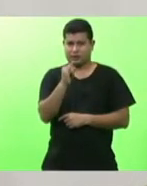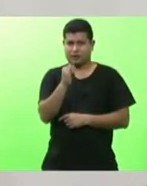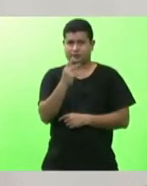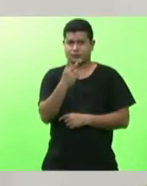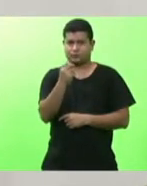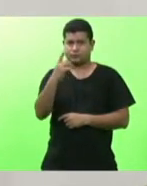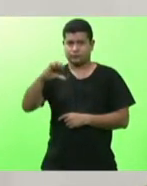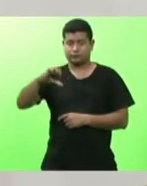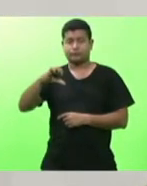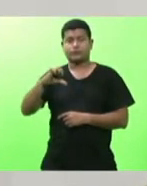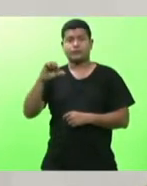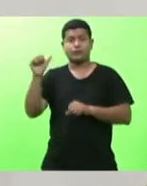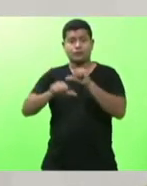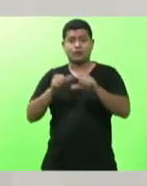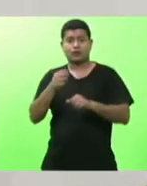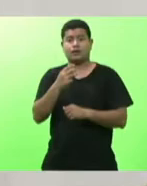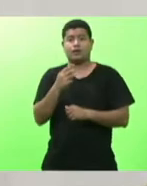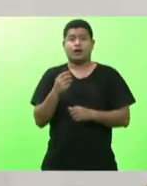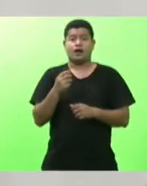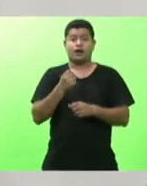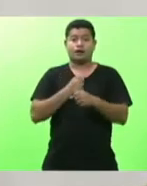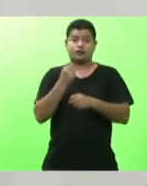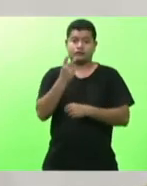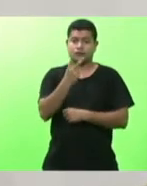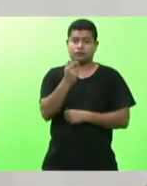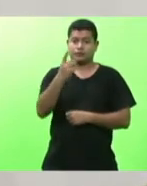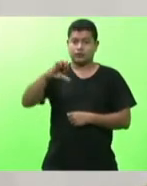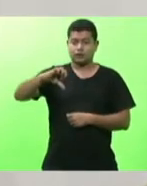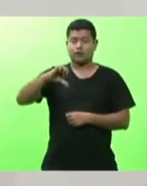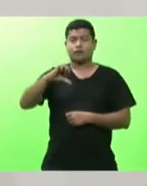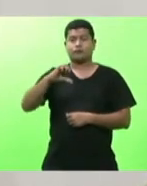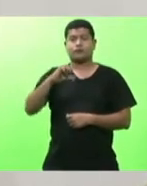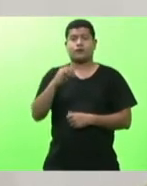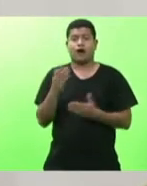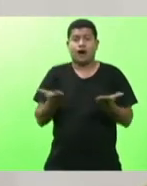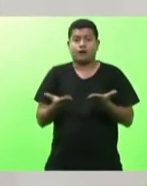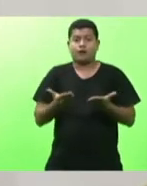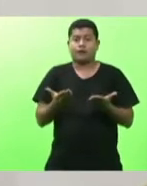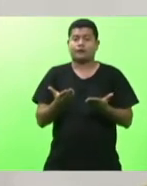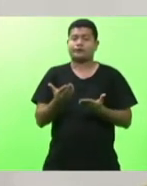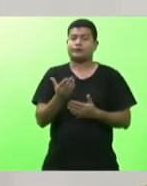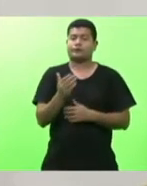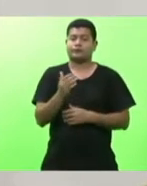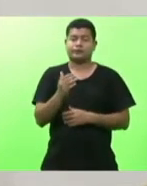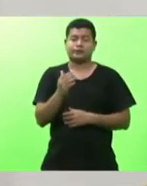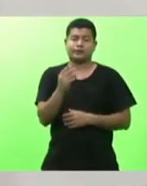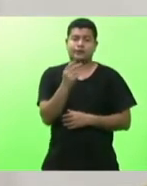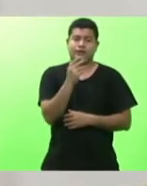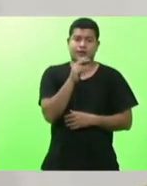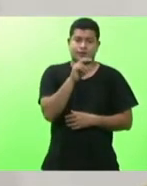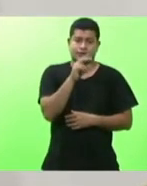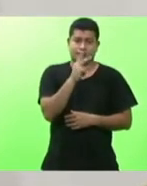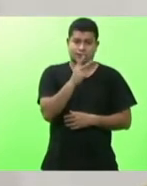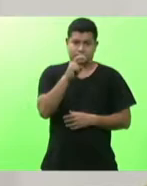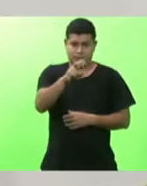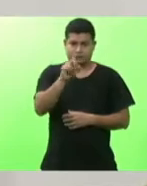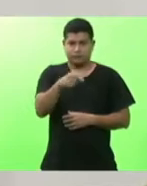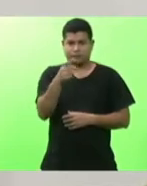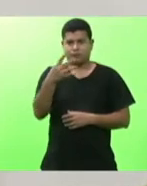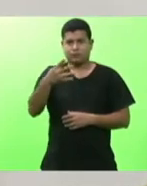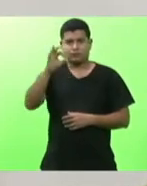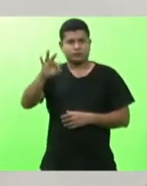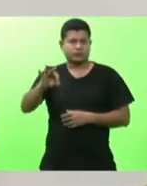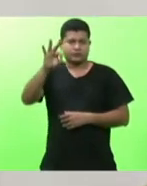4,48% 2020 e agora 5,4% 2021. Que eles de fato sejam honrados